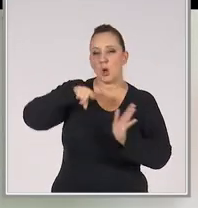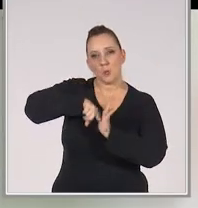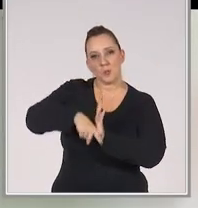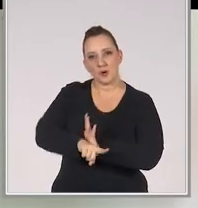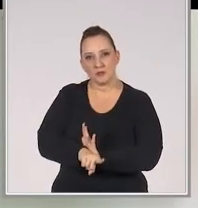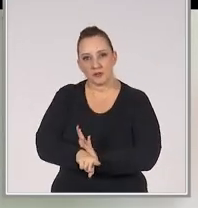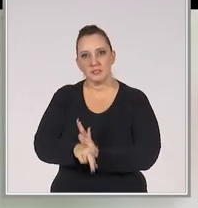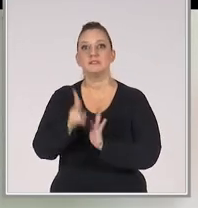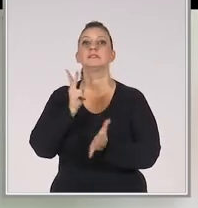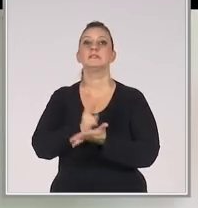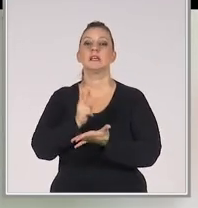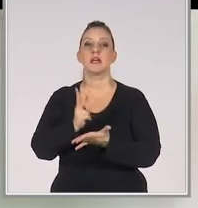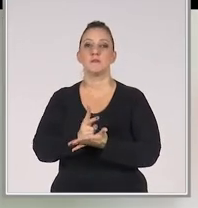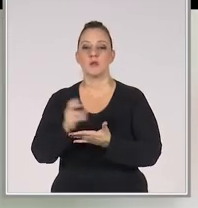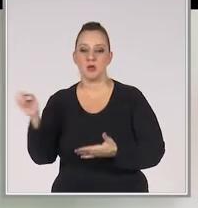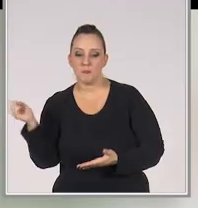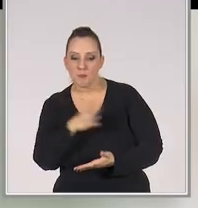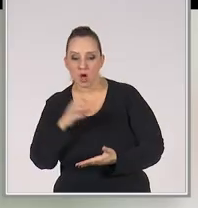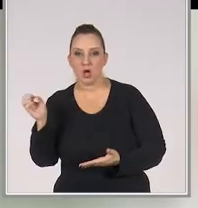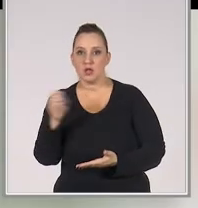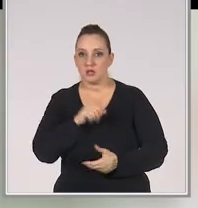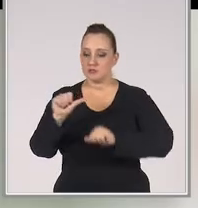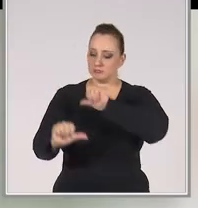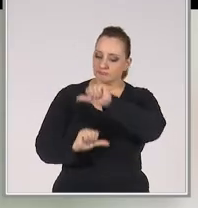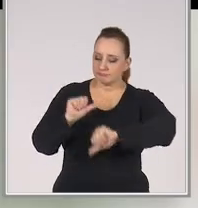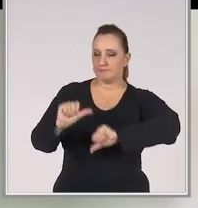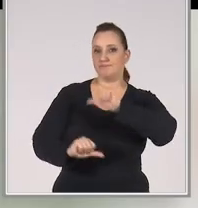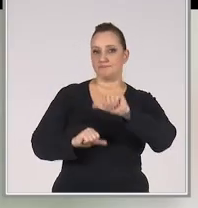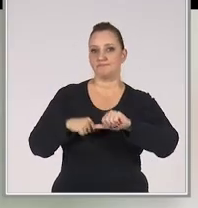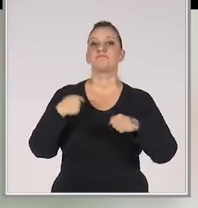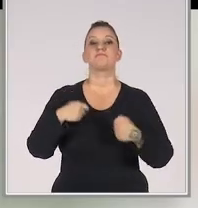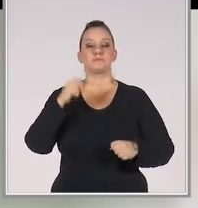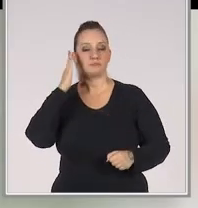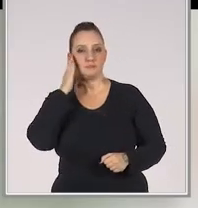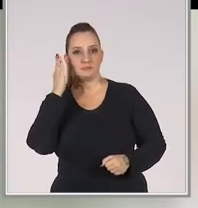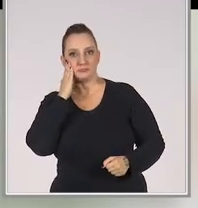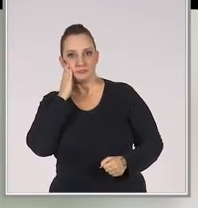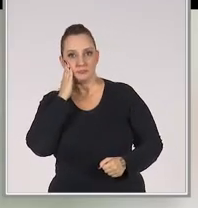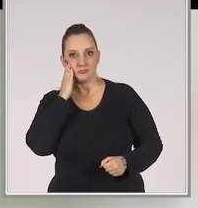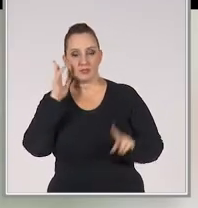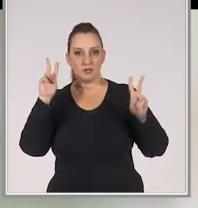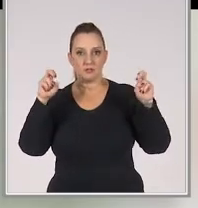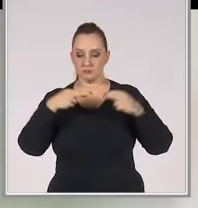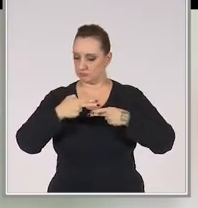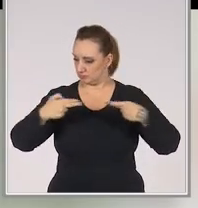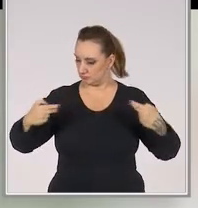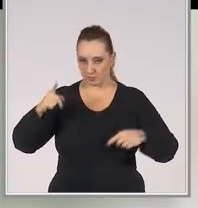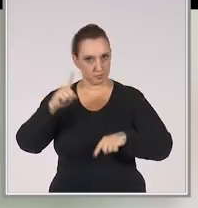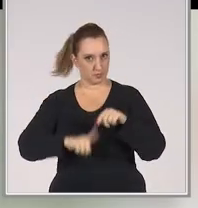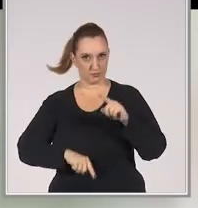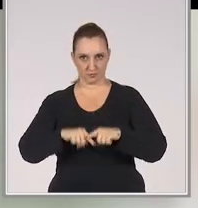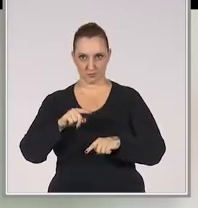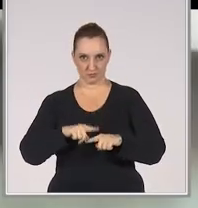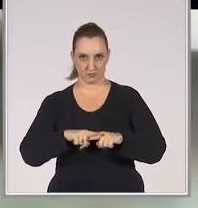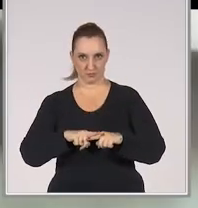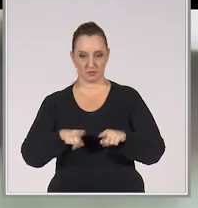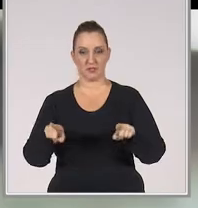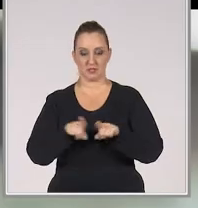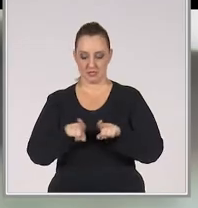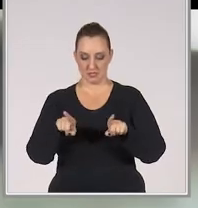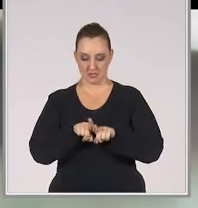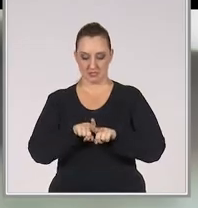bem, sempre tem inovações, tem produtos novos. Ele tem que saber sobre todos esses produtos,